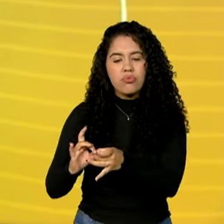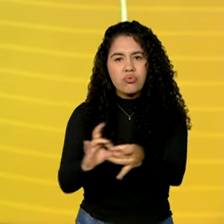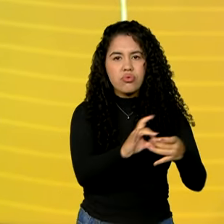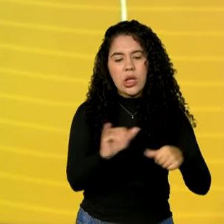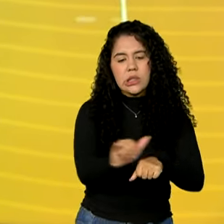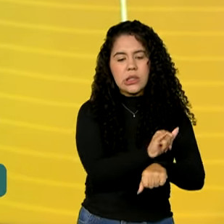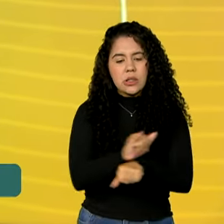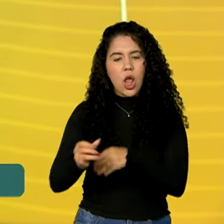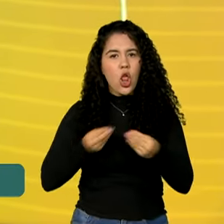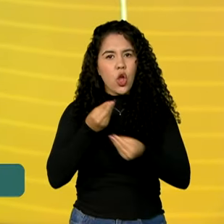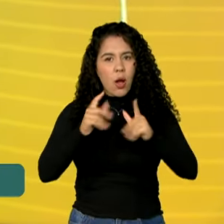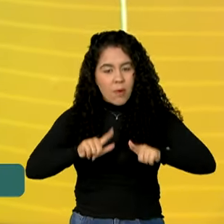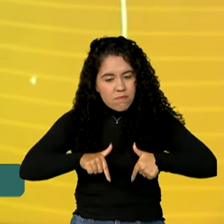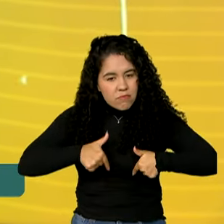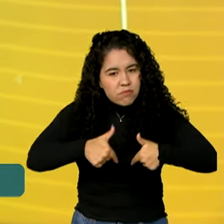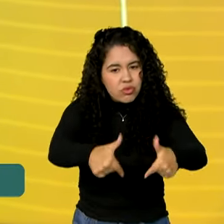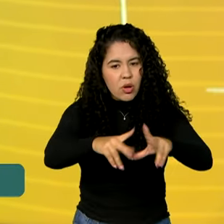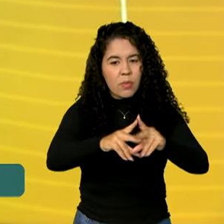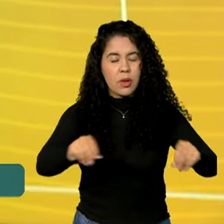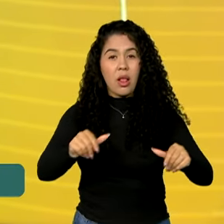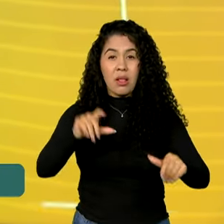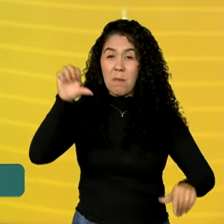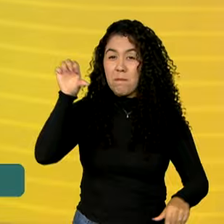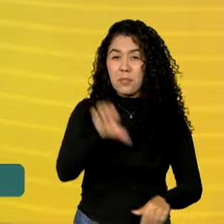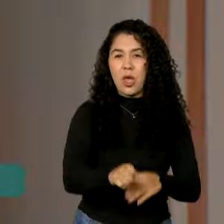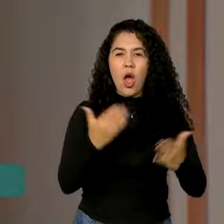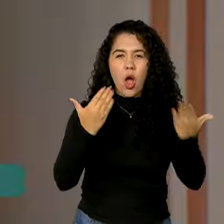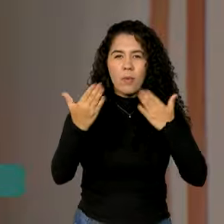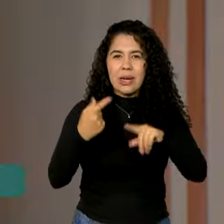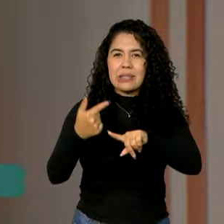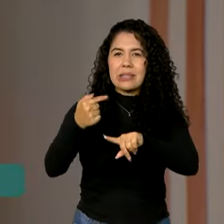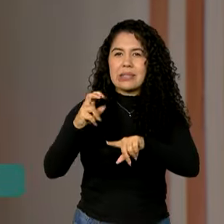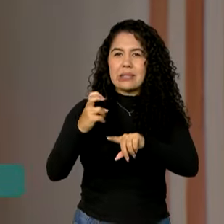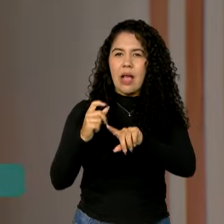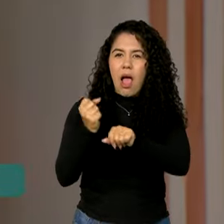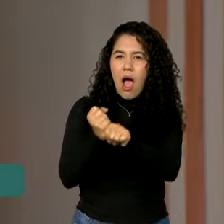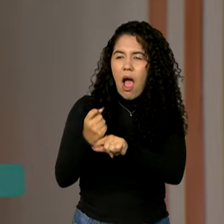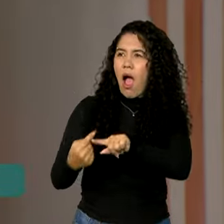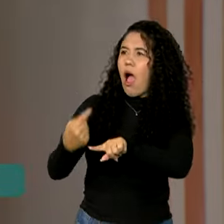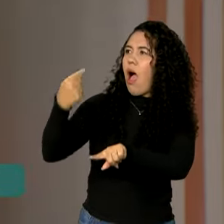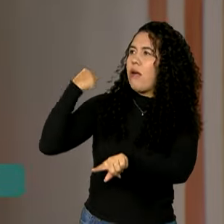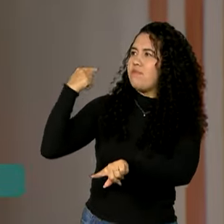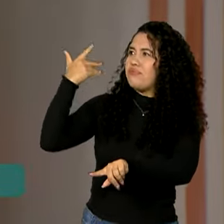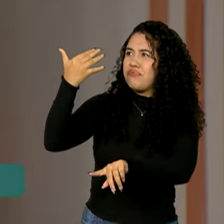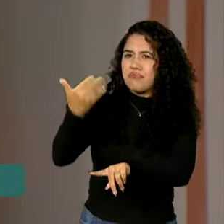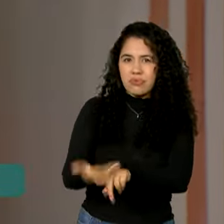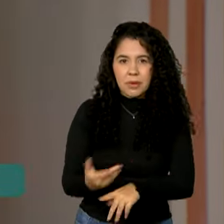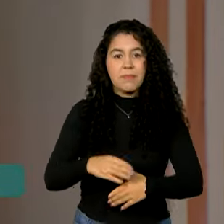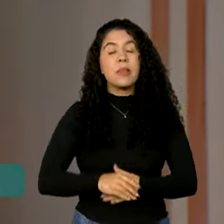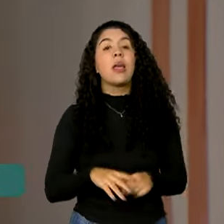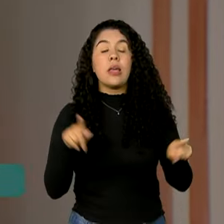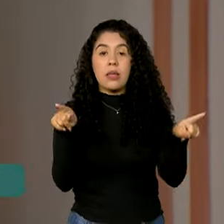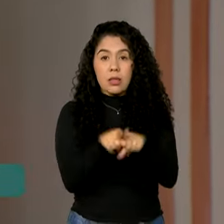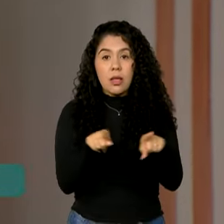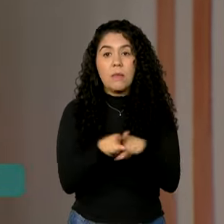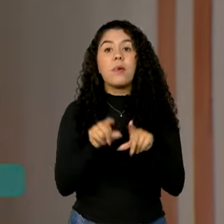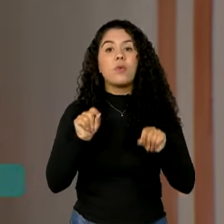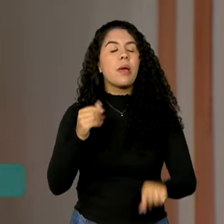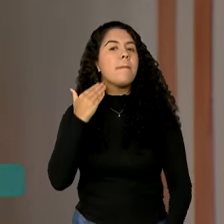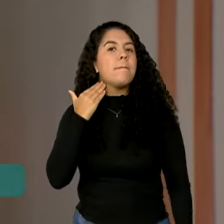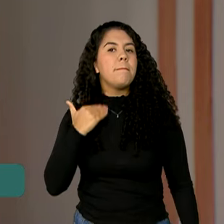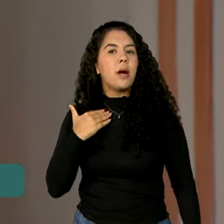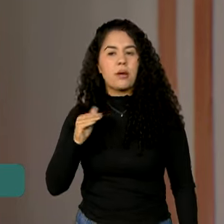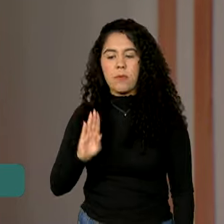pior cenário climático dos últimos 75 anos. O encontro também serviu para o BNDES anunciar mais